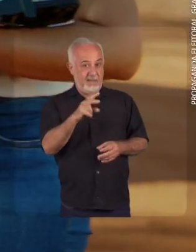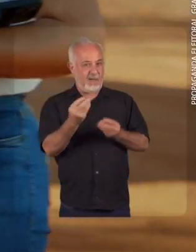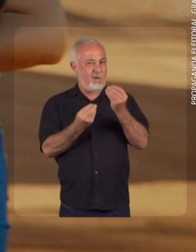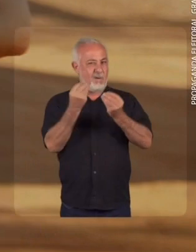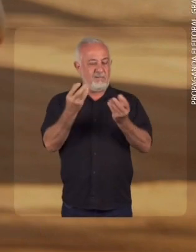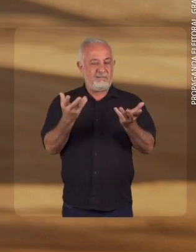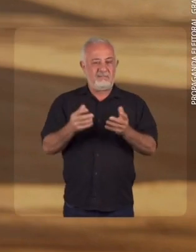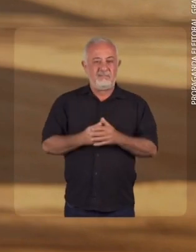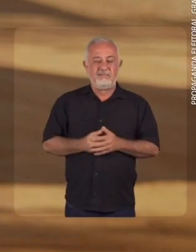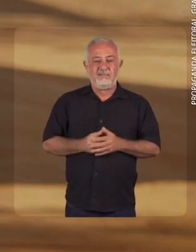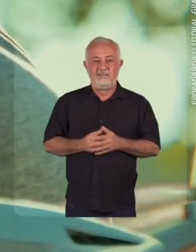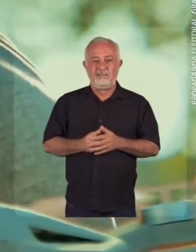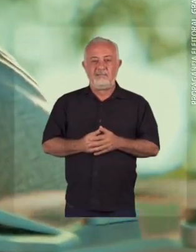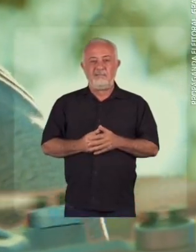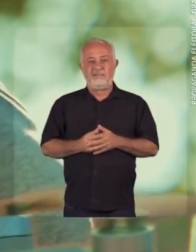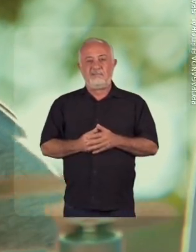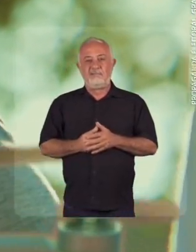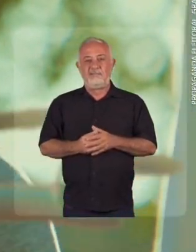Olha aqui comigo, como que é.